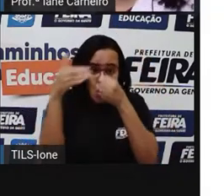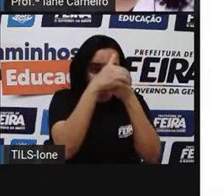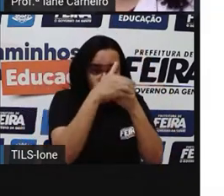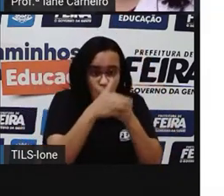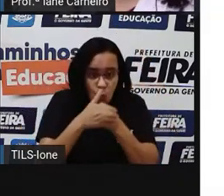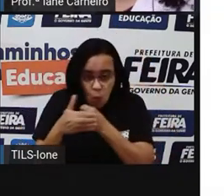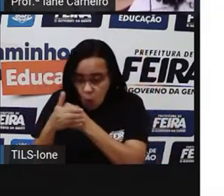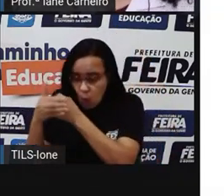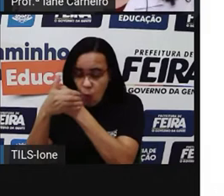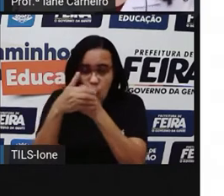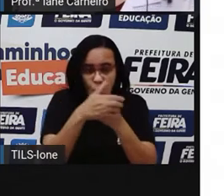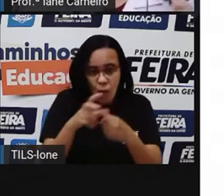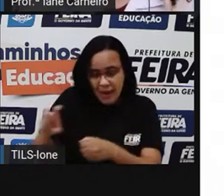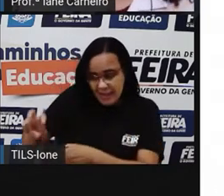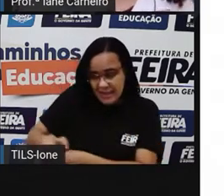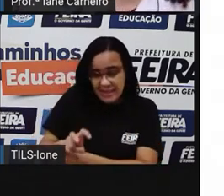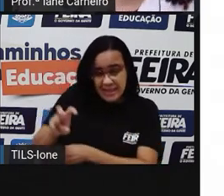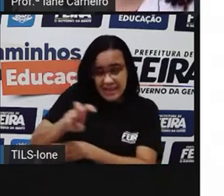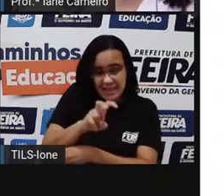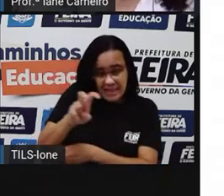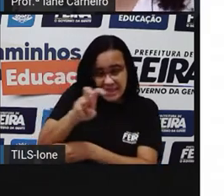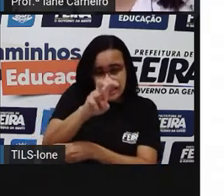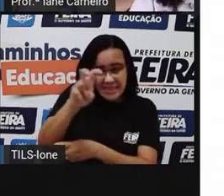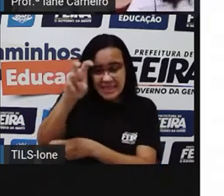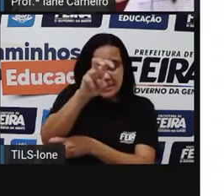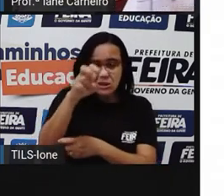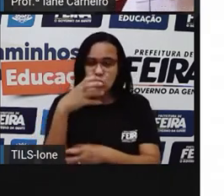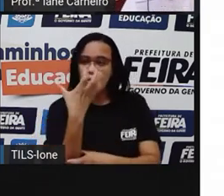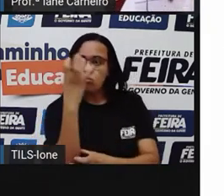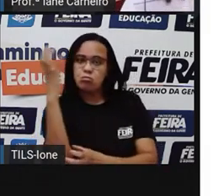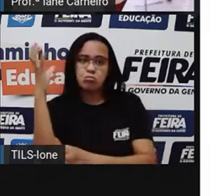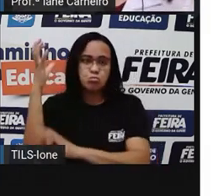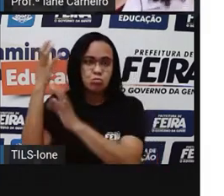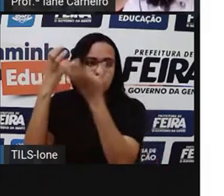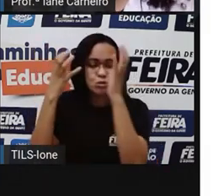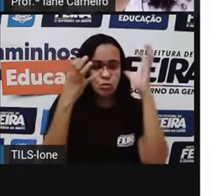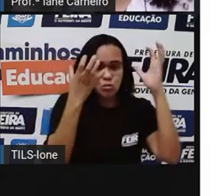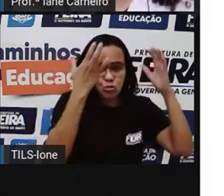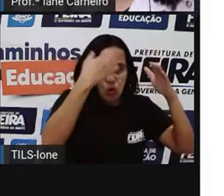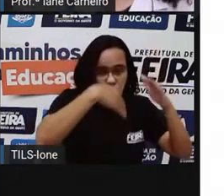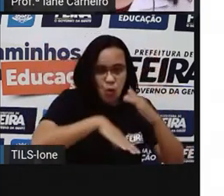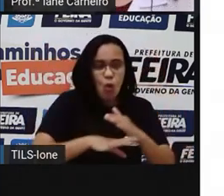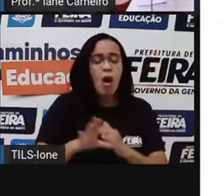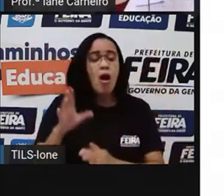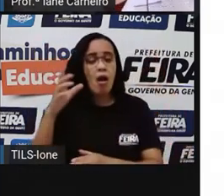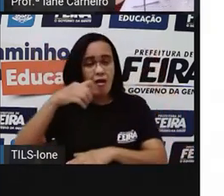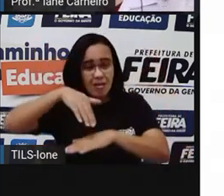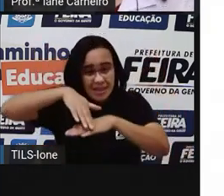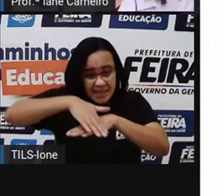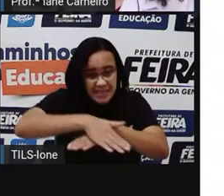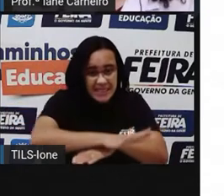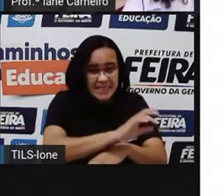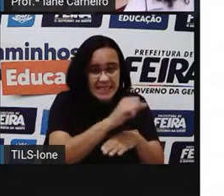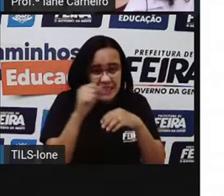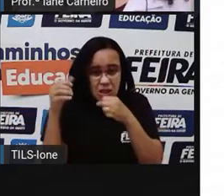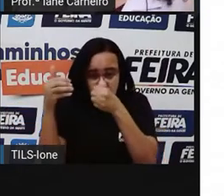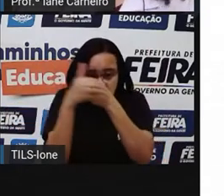rastejando pela floresta com uma labareda de fogo que envolve todo o seu corpo e ilumina tudo o que passa.